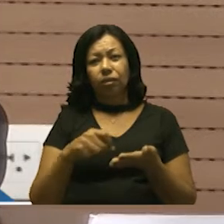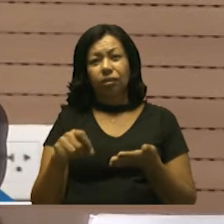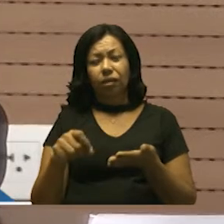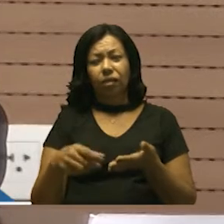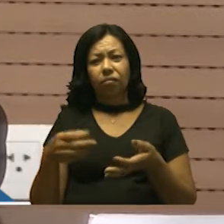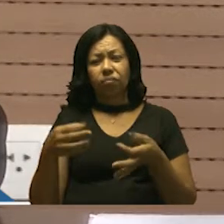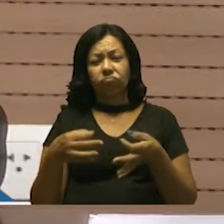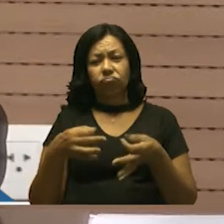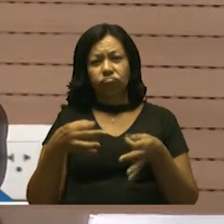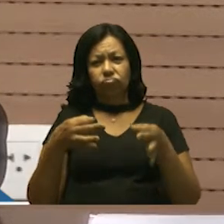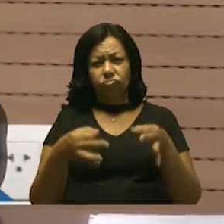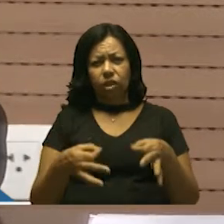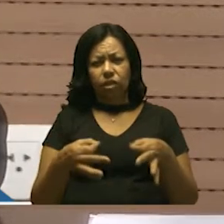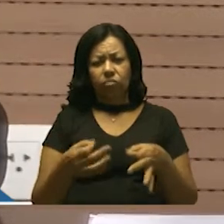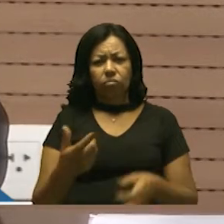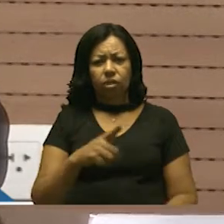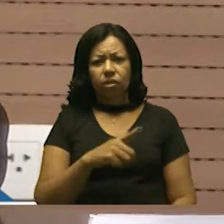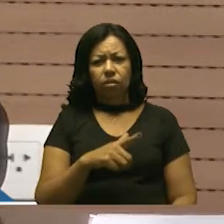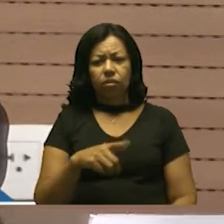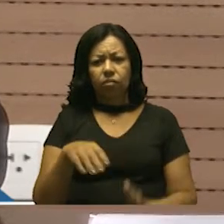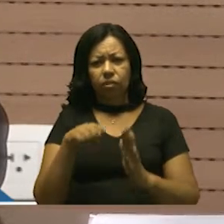regulares formas.